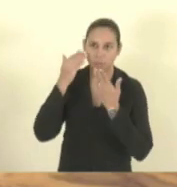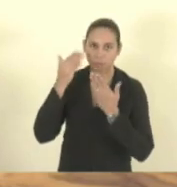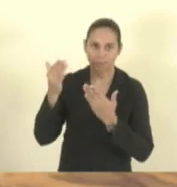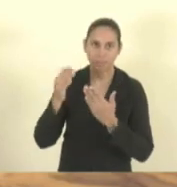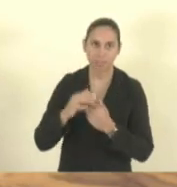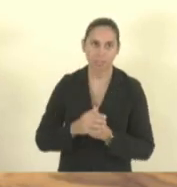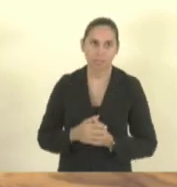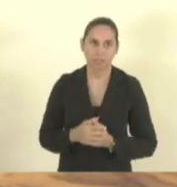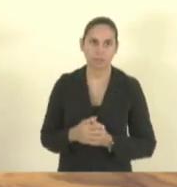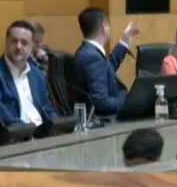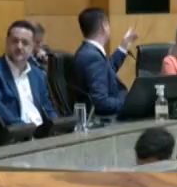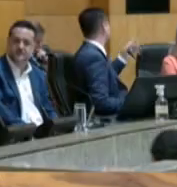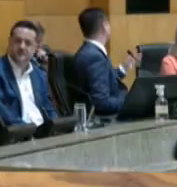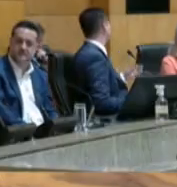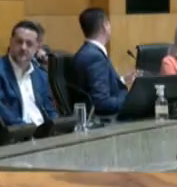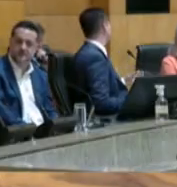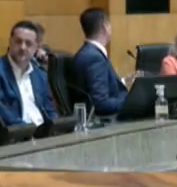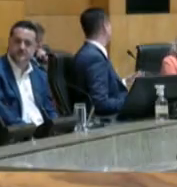Muito obrigada mesmo.